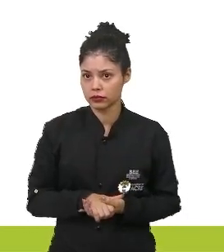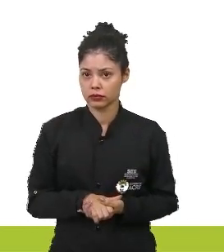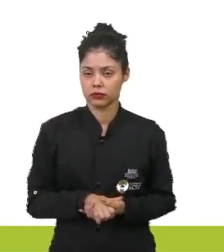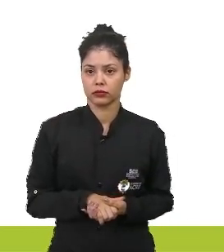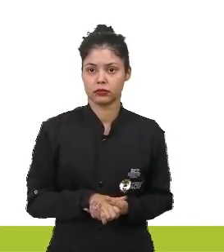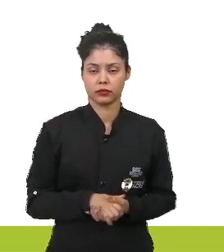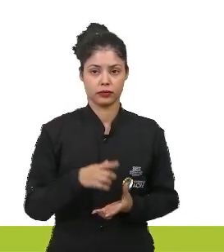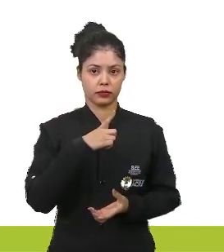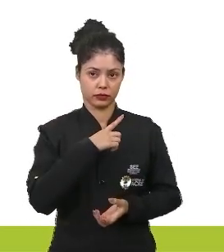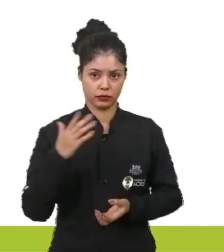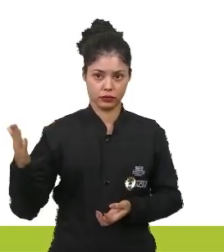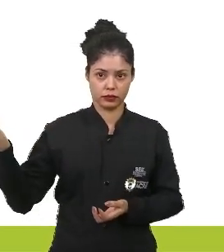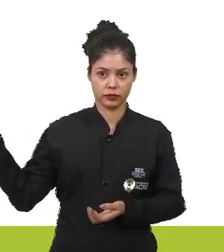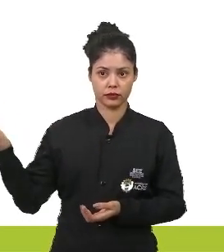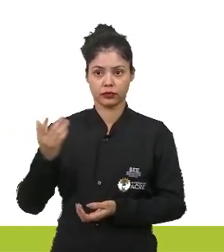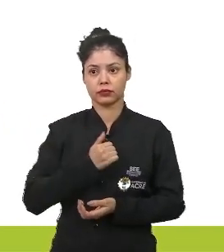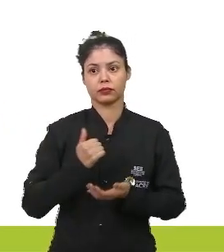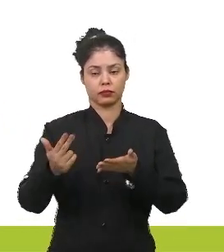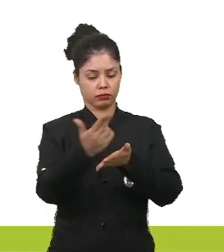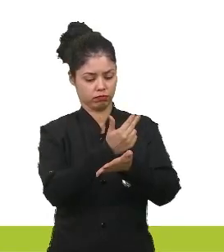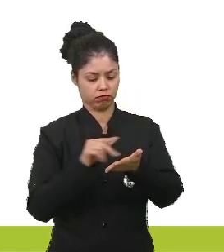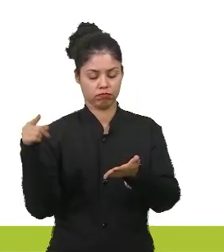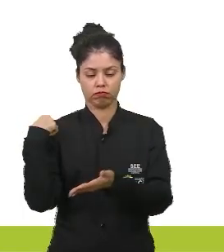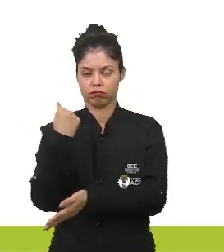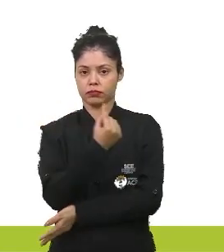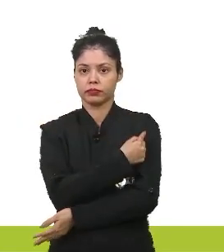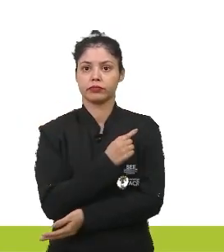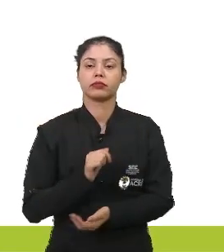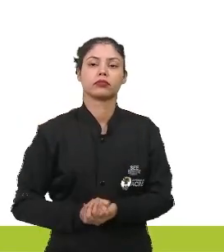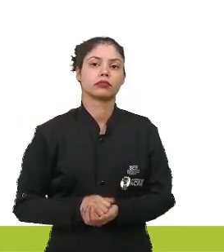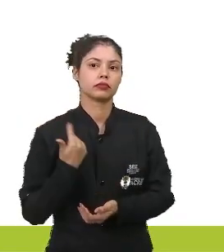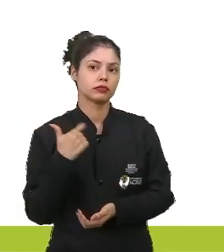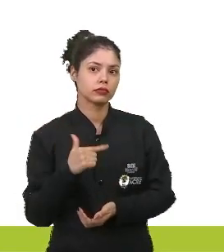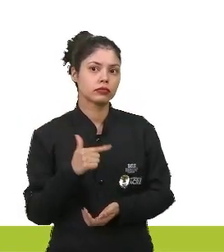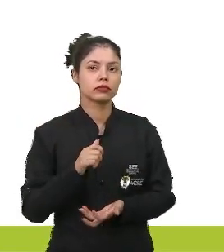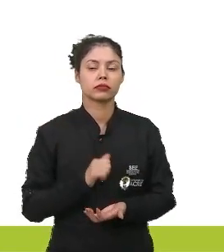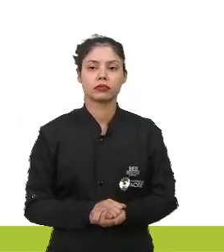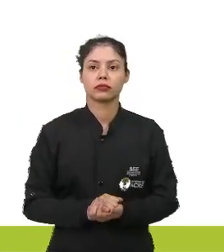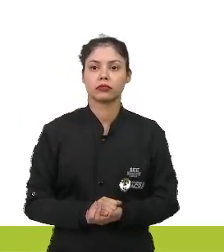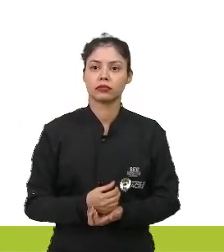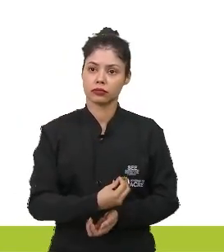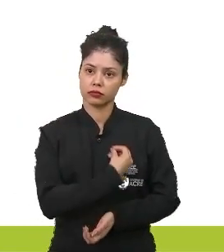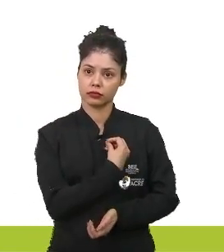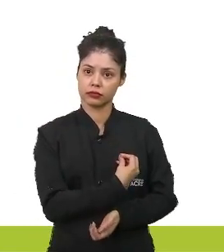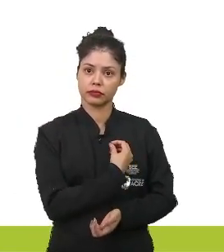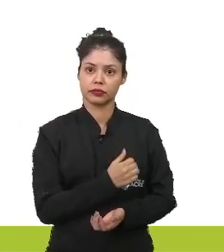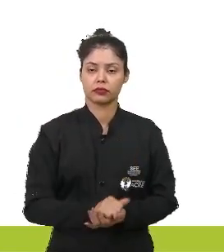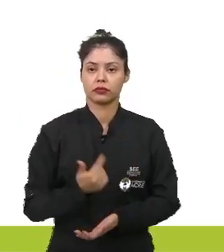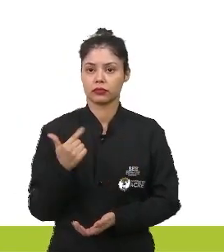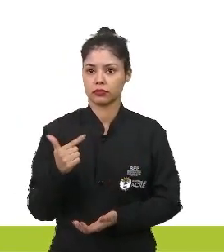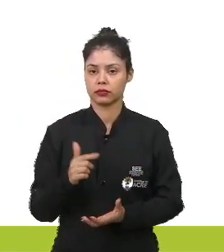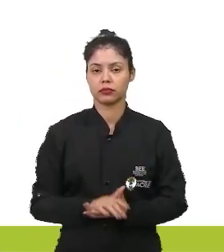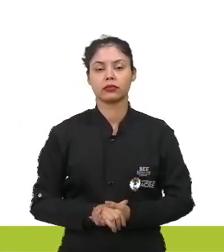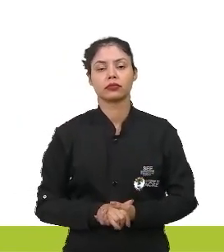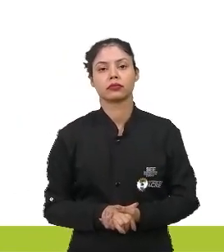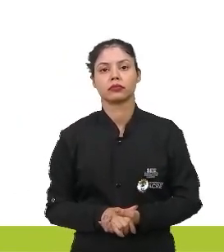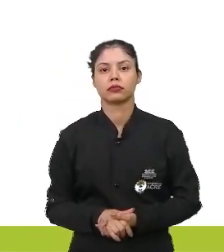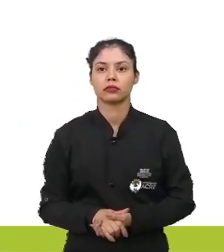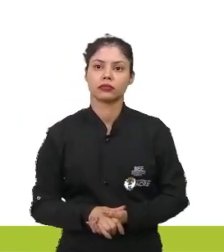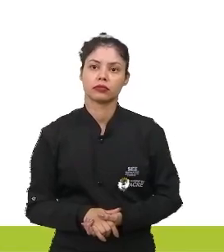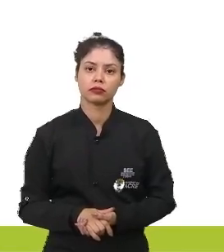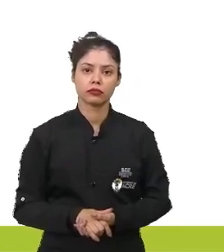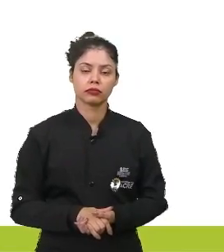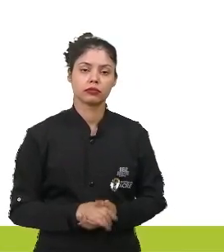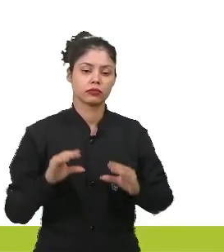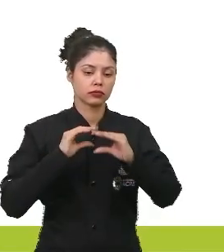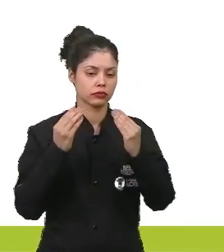Olha só, mais um desenho para nós. Sem polinização não tem vida, independente de ser com um ser